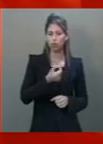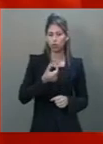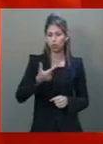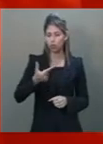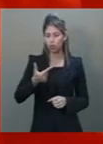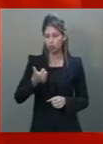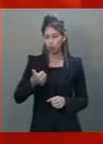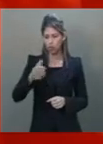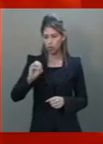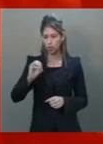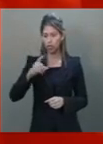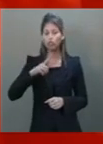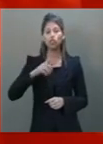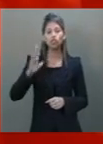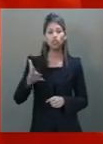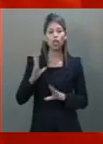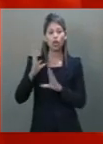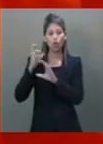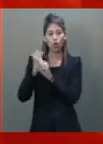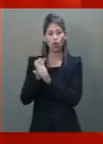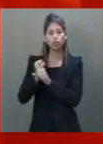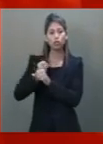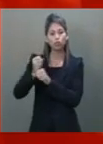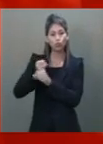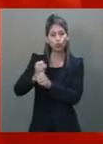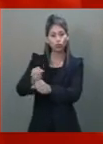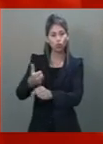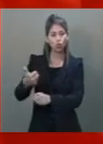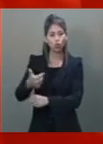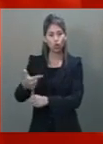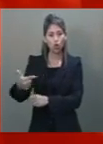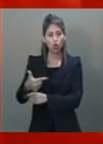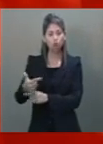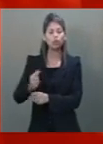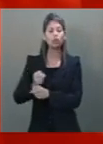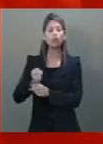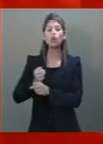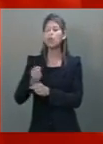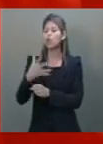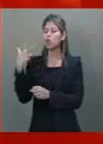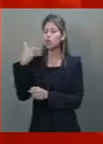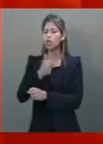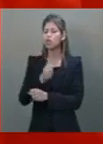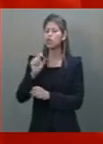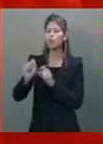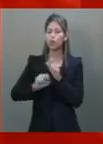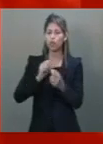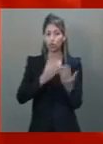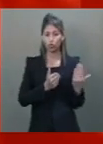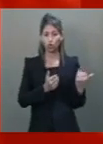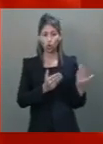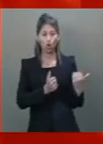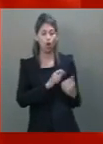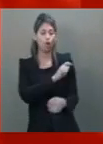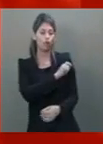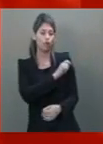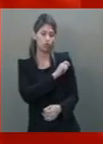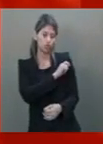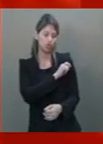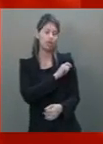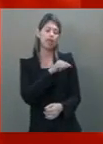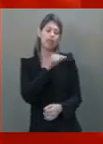12 anos. Uma linda história emocionante da caminhada, da juventude, dos estudantes que